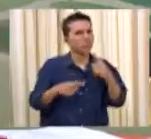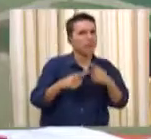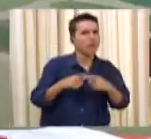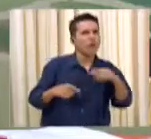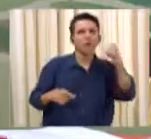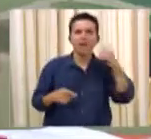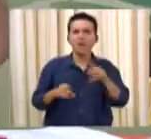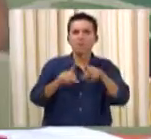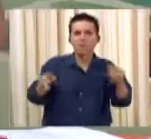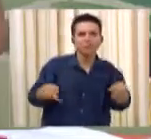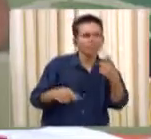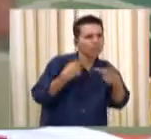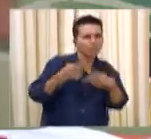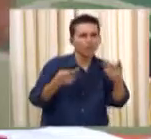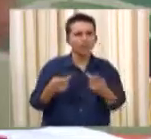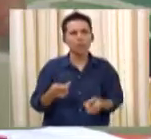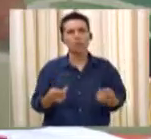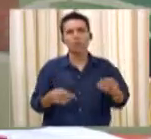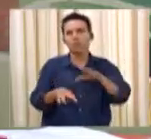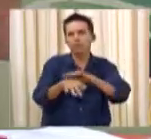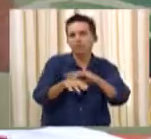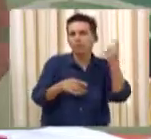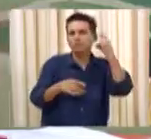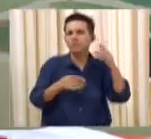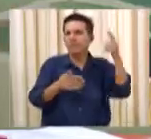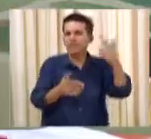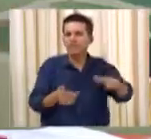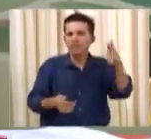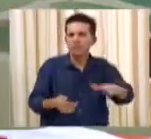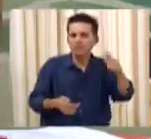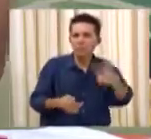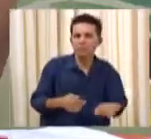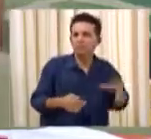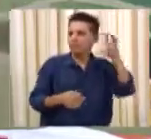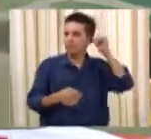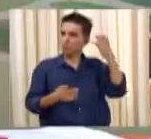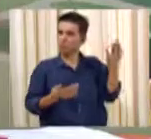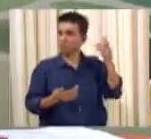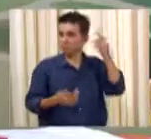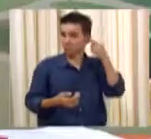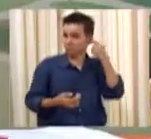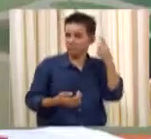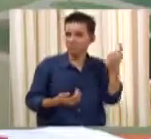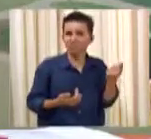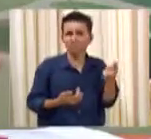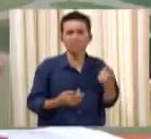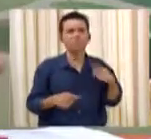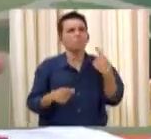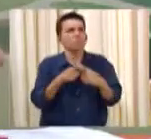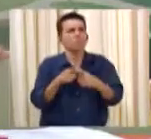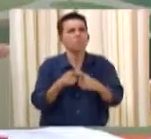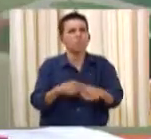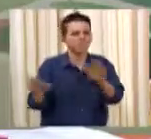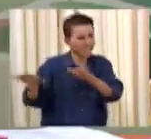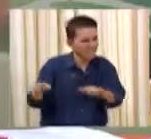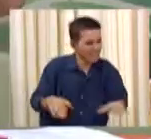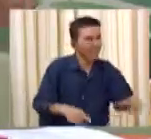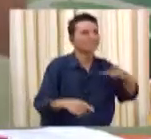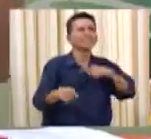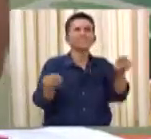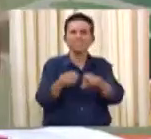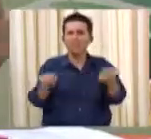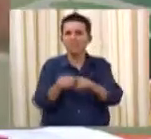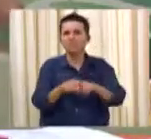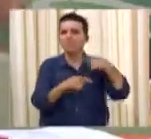doença dela, ela tinha infecções repetidas de ouvido. Tem muitas crianças que têm isso, têm sempre